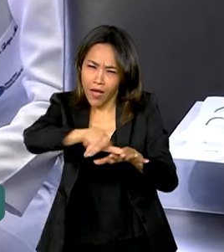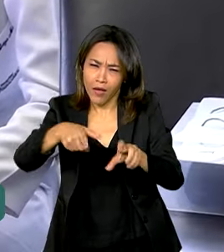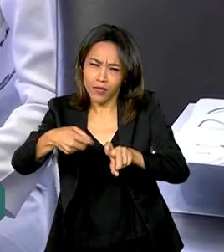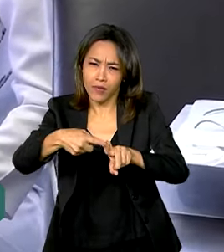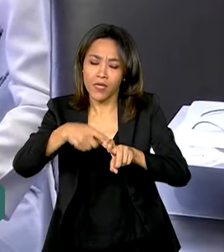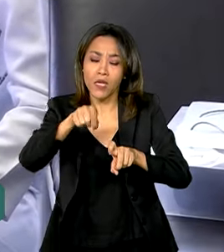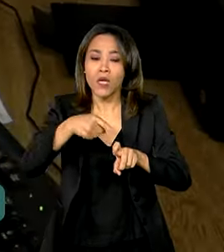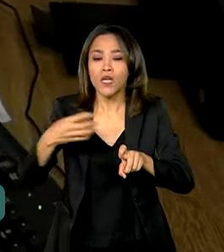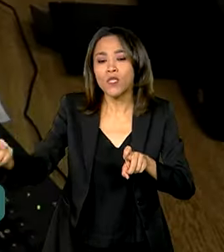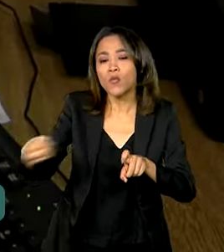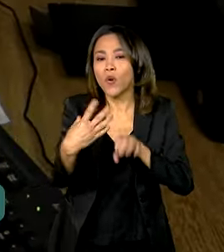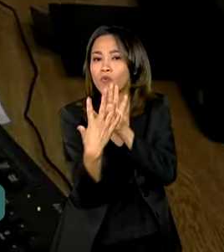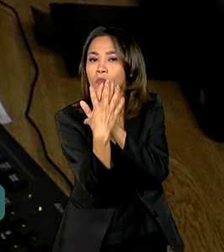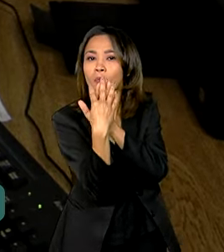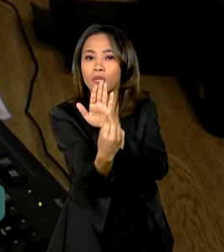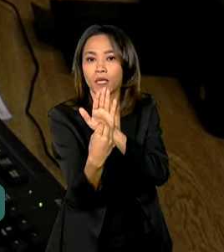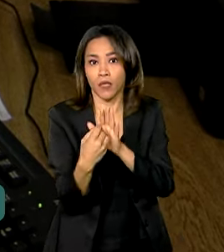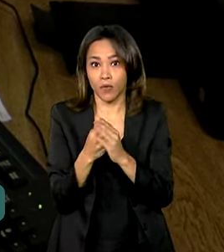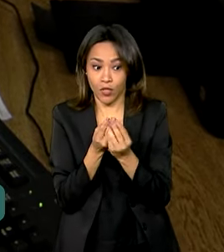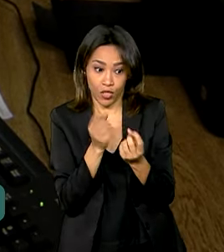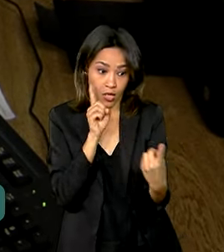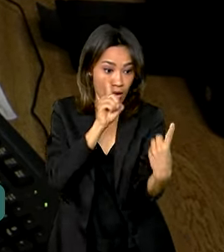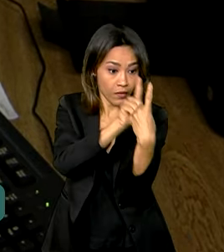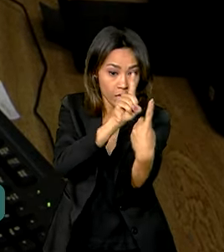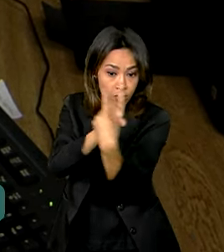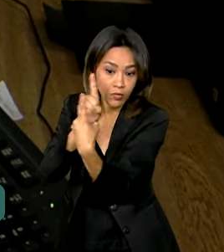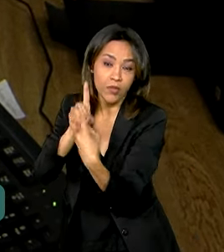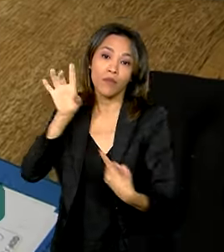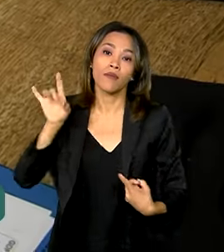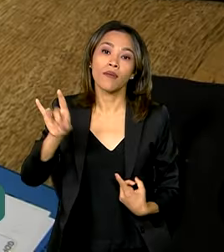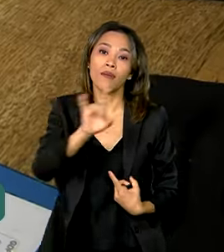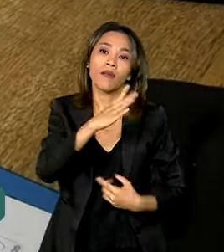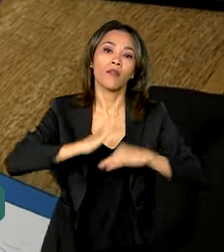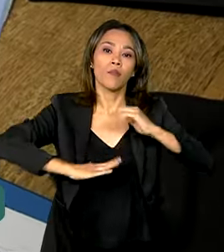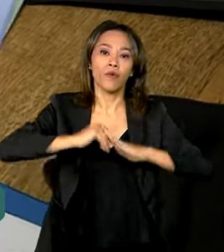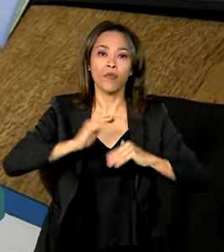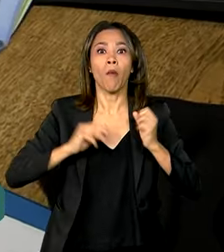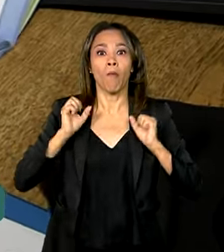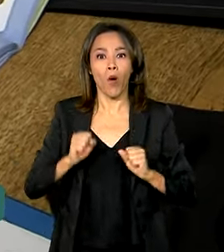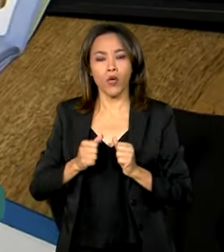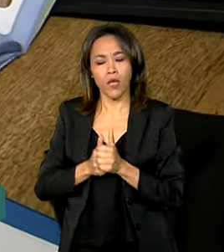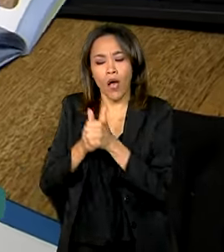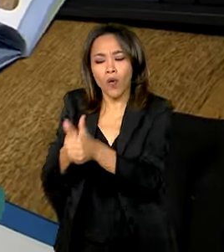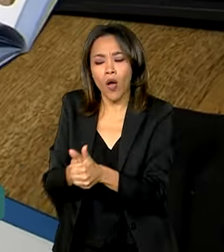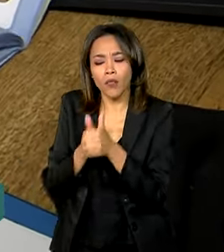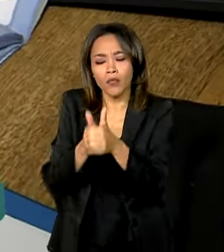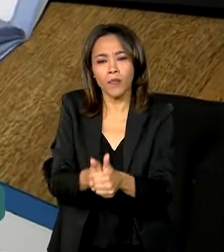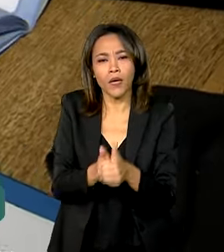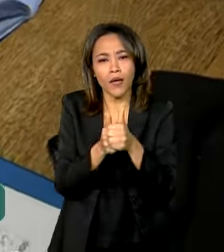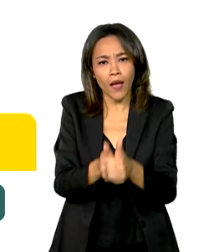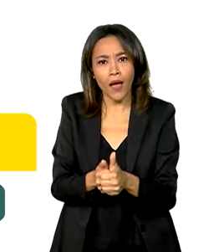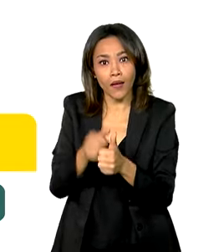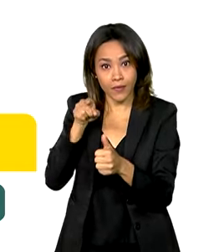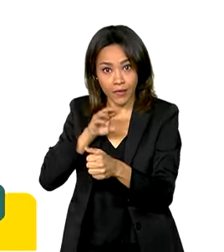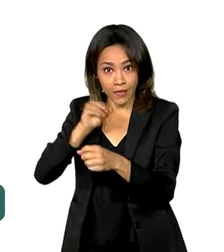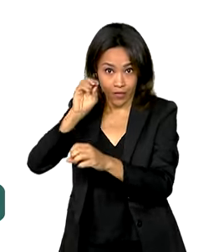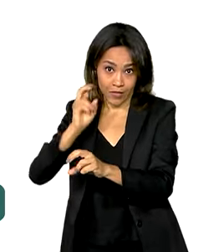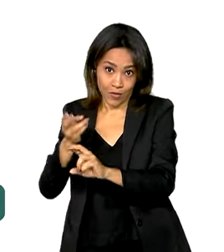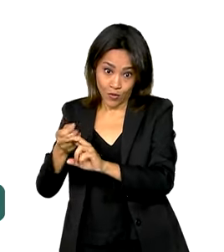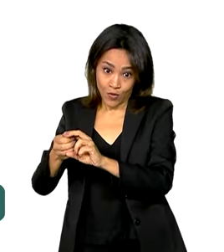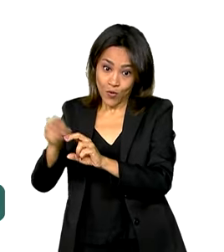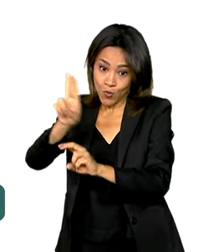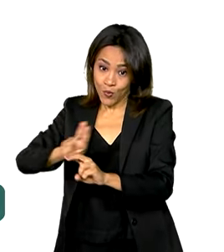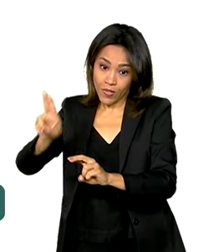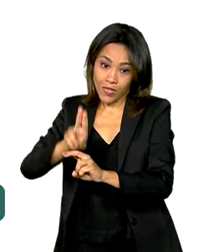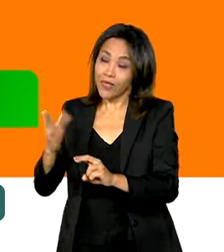modelo de atendimento, cada cidadão e profissional de saúde possa monitorar o ciclo de cuidado no SUS por meio de